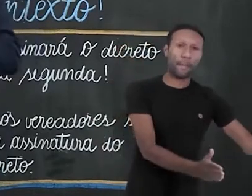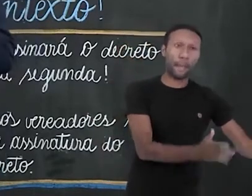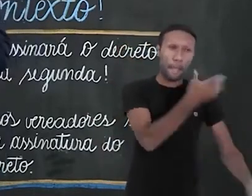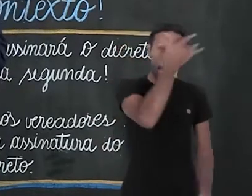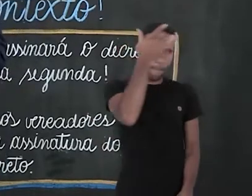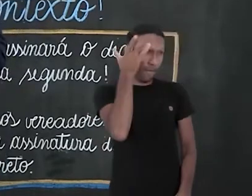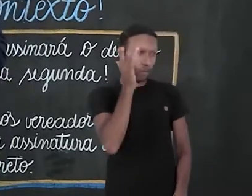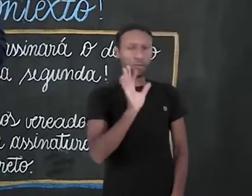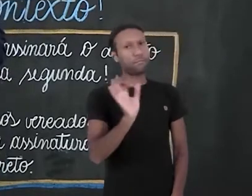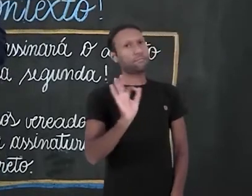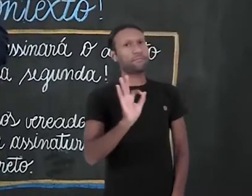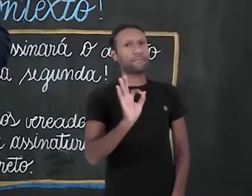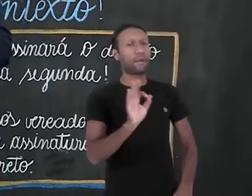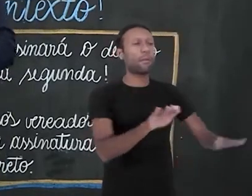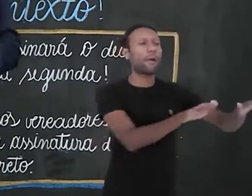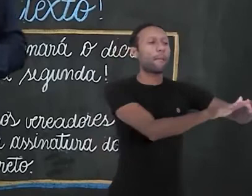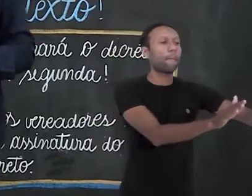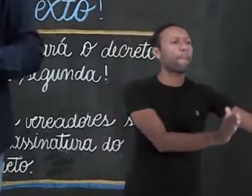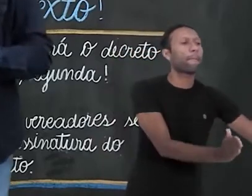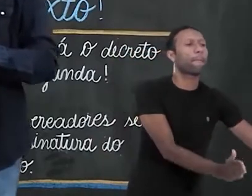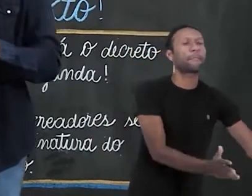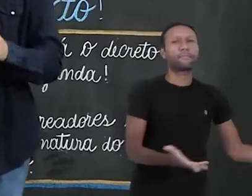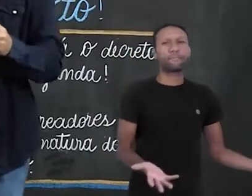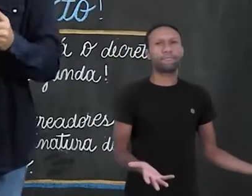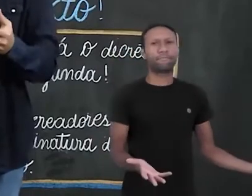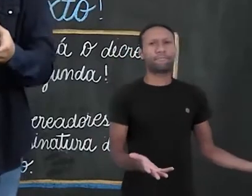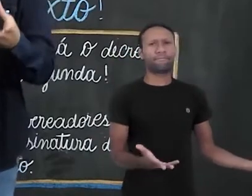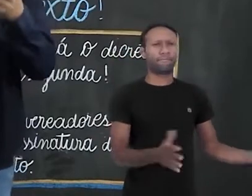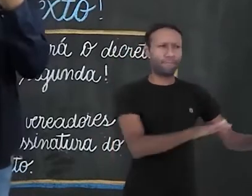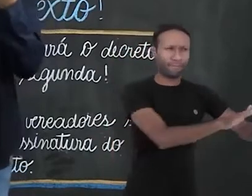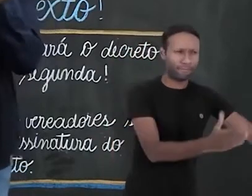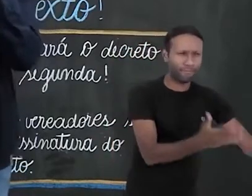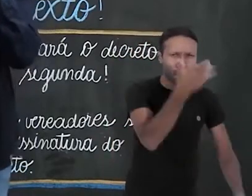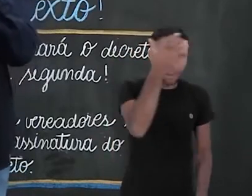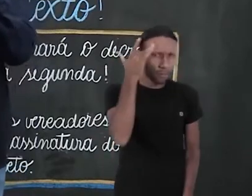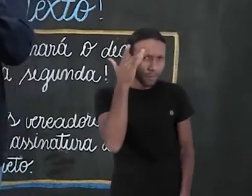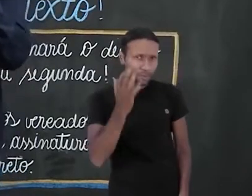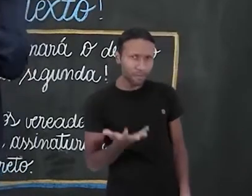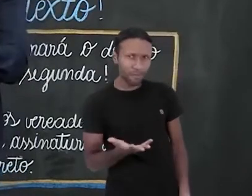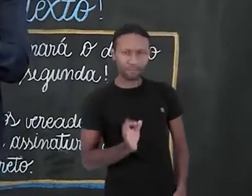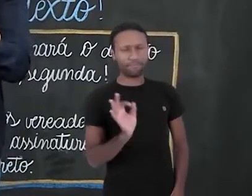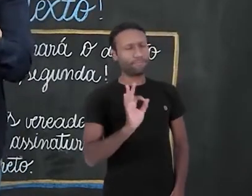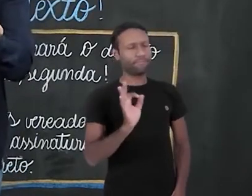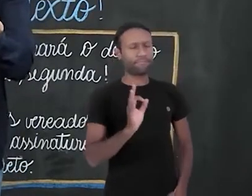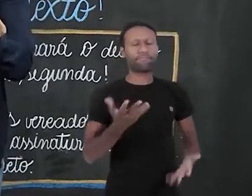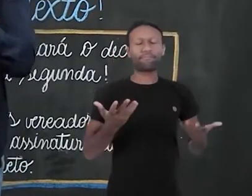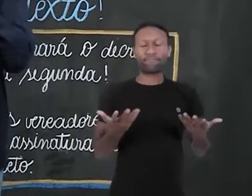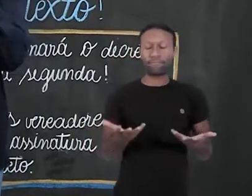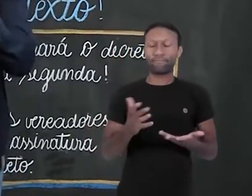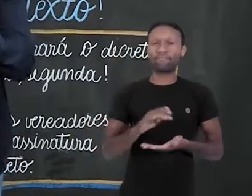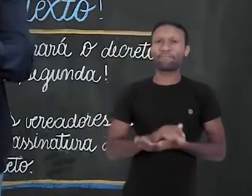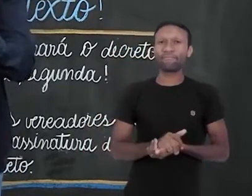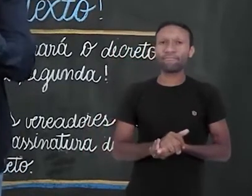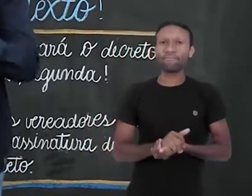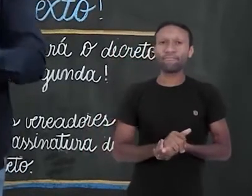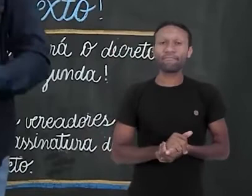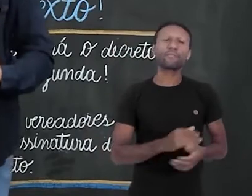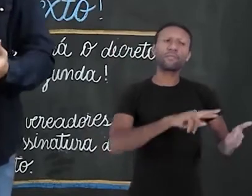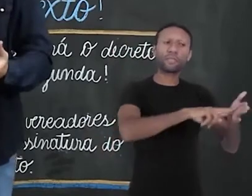mesa. Uma mesa não é um sujeito, uma mesa não é uma pessoa, uma mesa é um objeto do ponto de vista semântico. Ou seja,